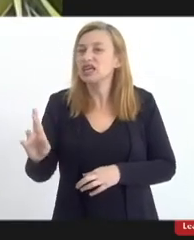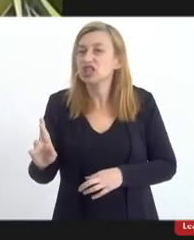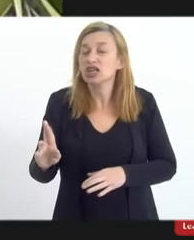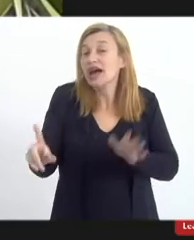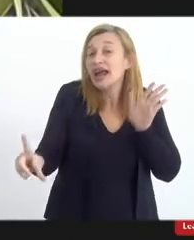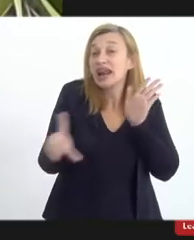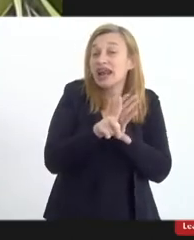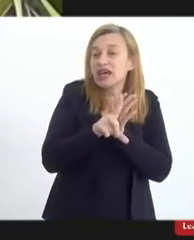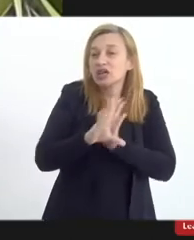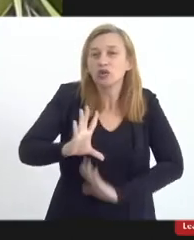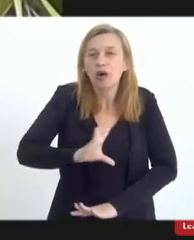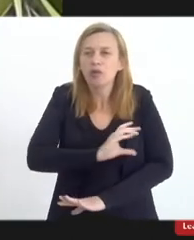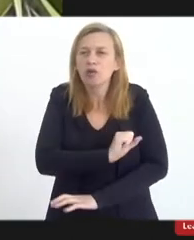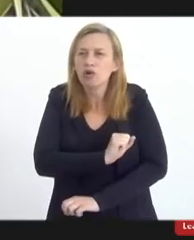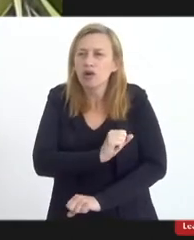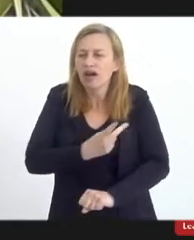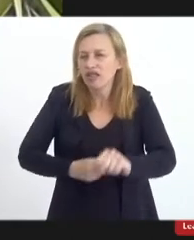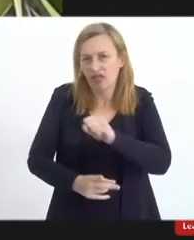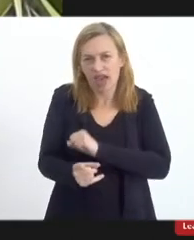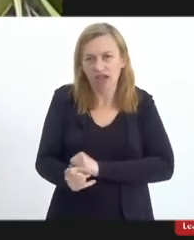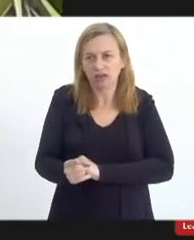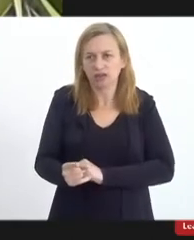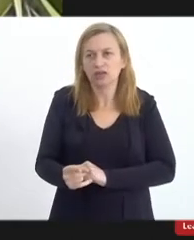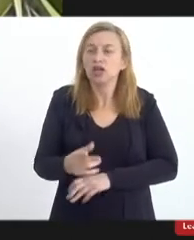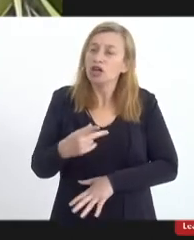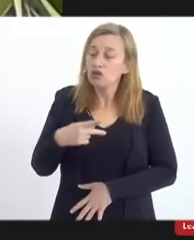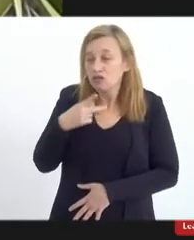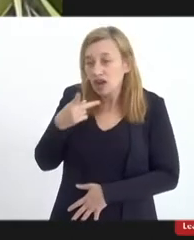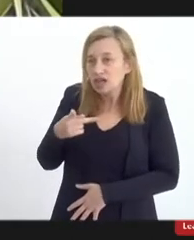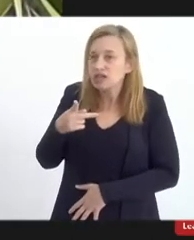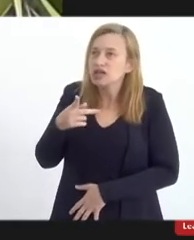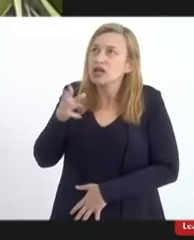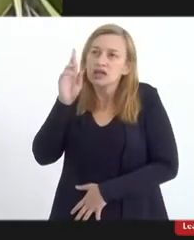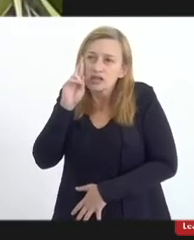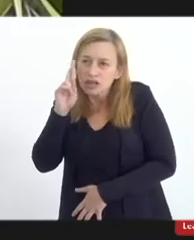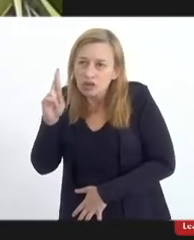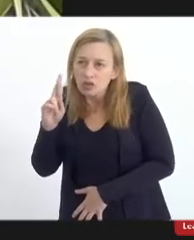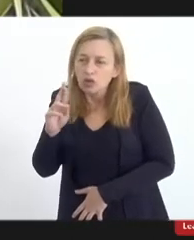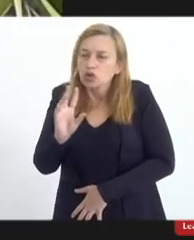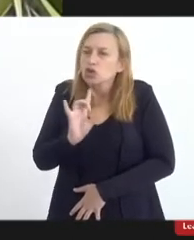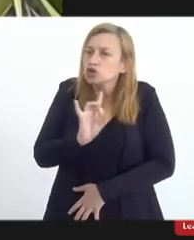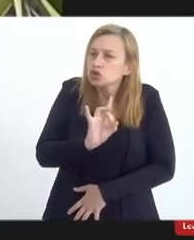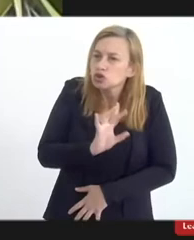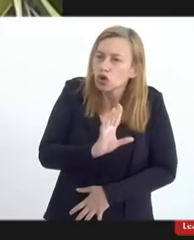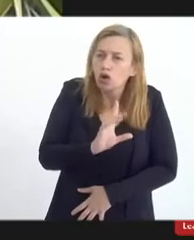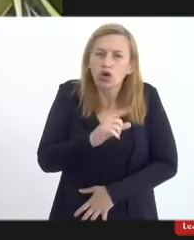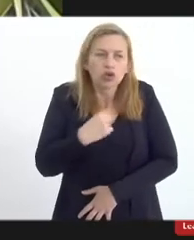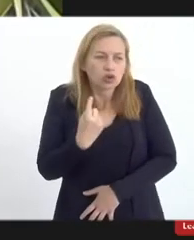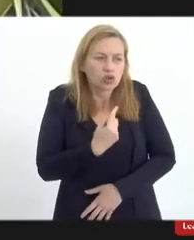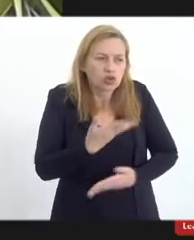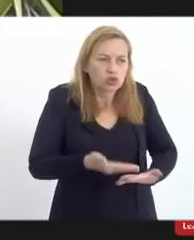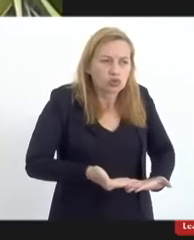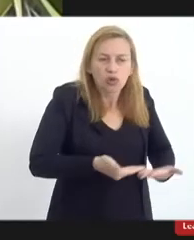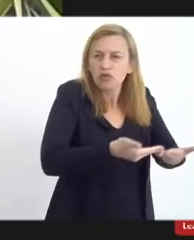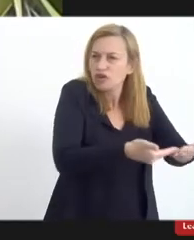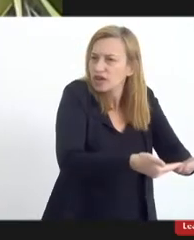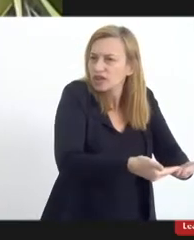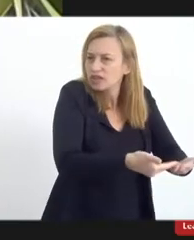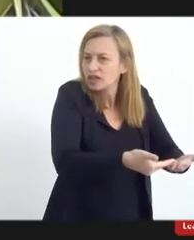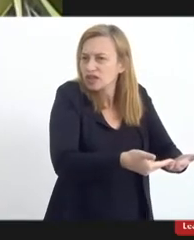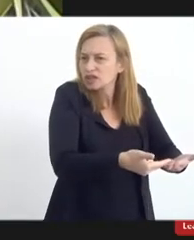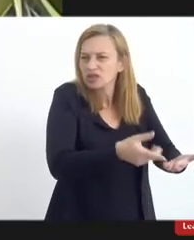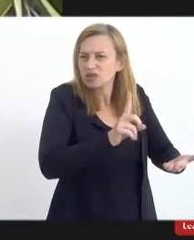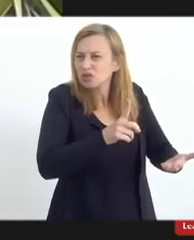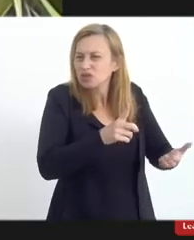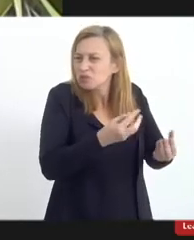incondicional, e eu me dirigi a ele e falei, senhor, nós só estamos fazendo as nossas oferendas, não estamos